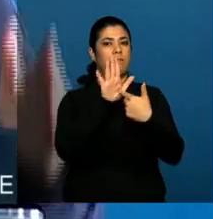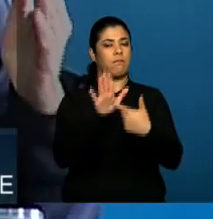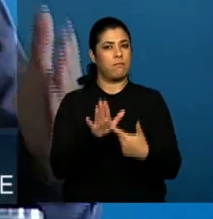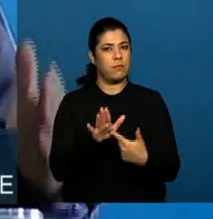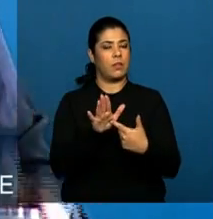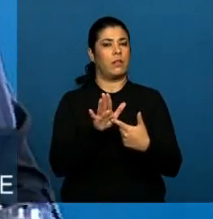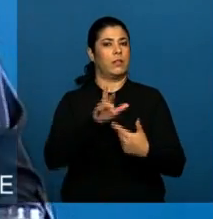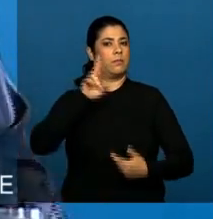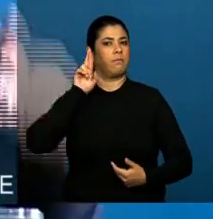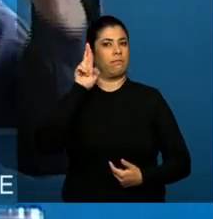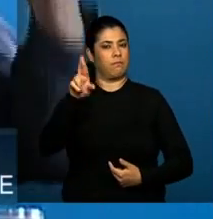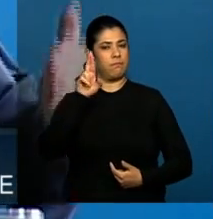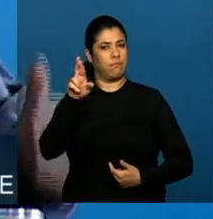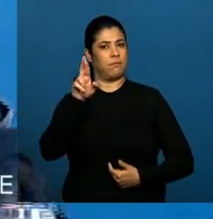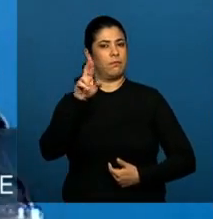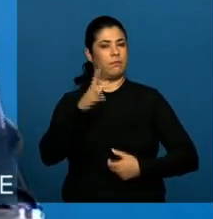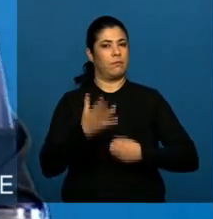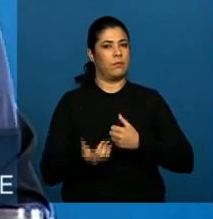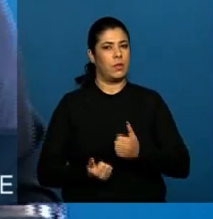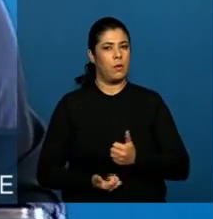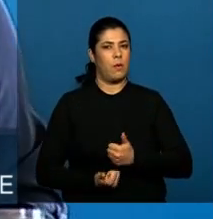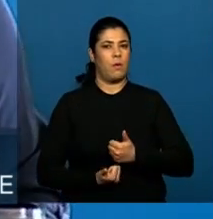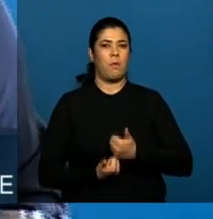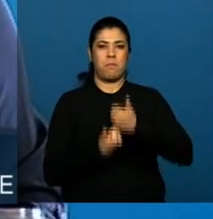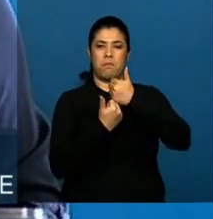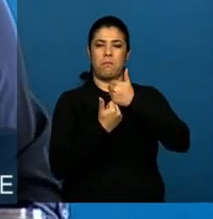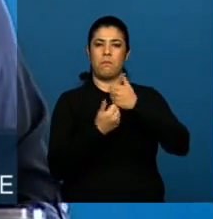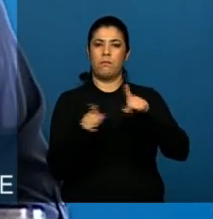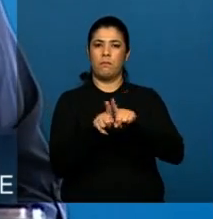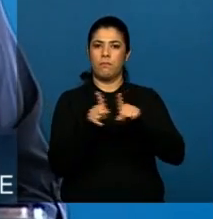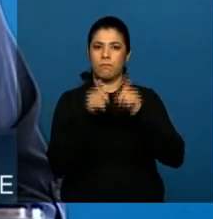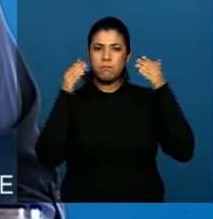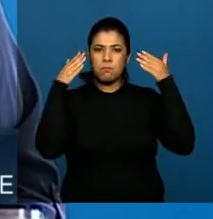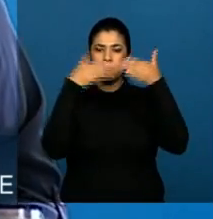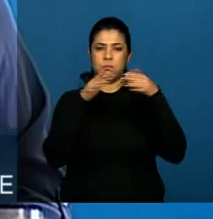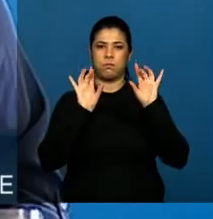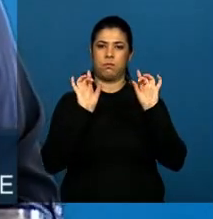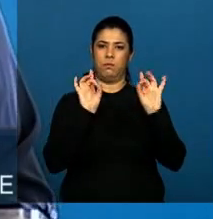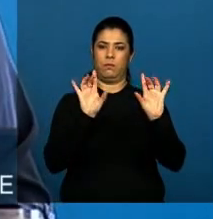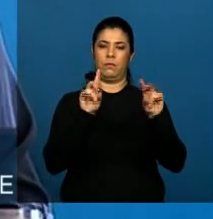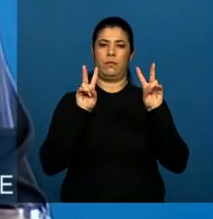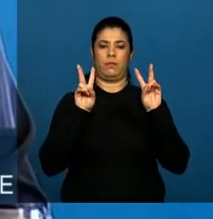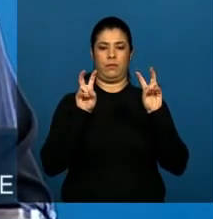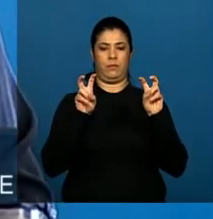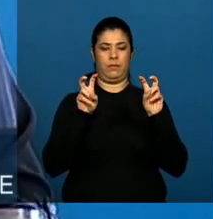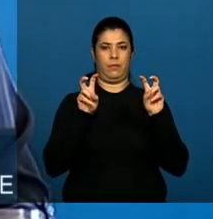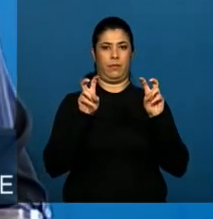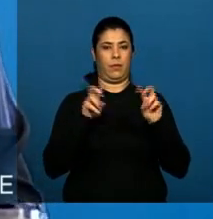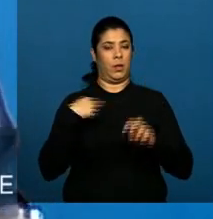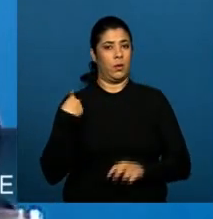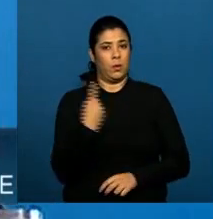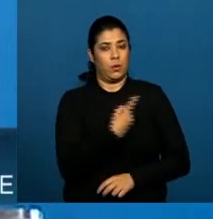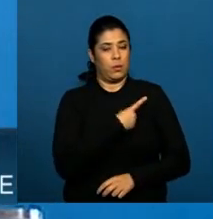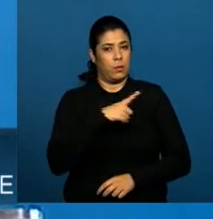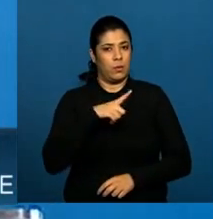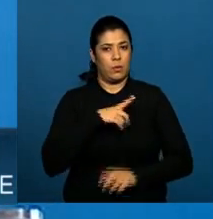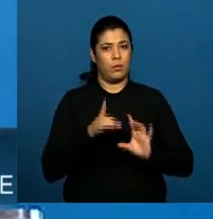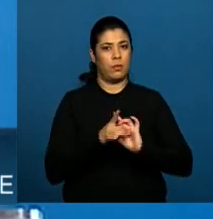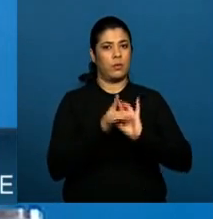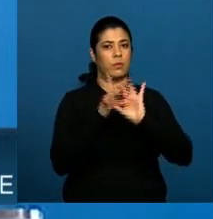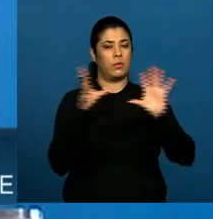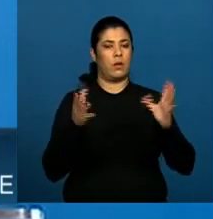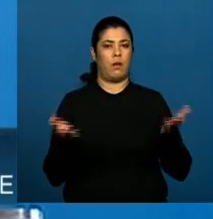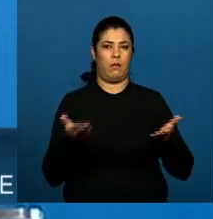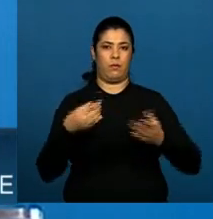e um assessoramento e uma atuação especial sobre a temática. Mas estamos disponibilizando, no